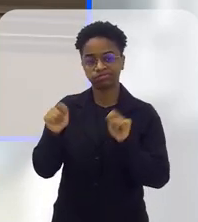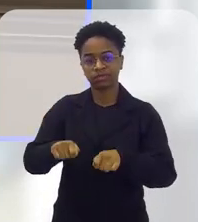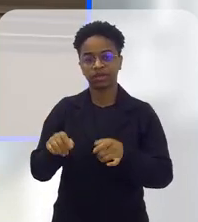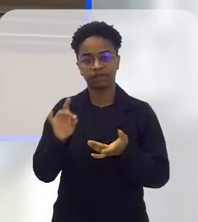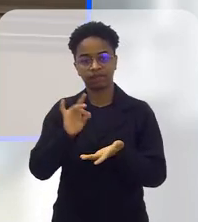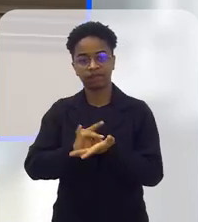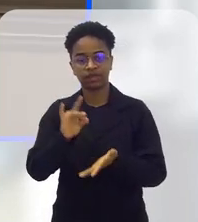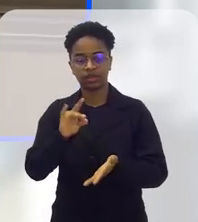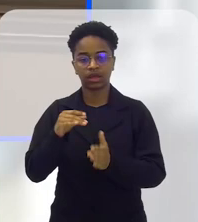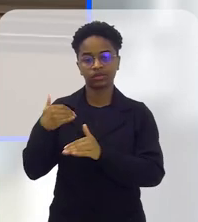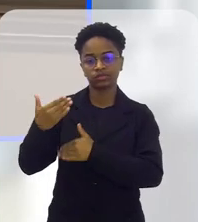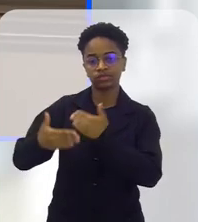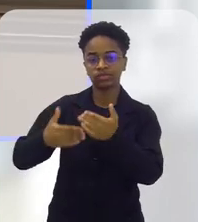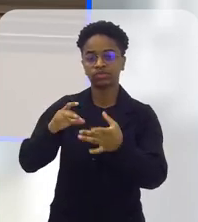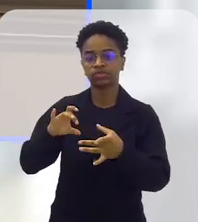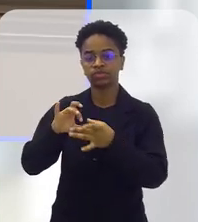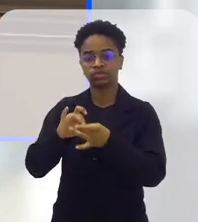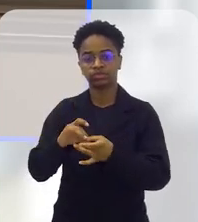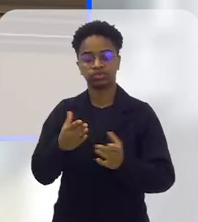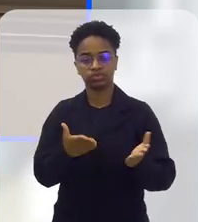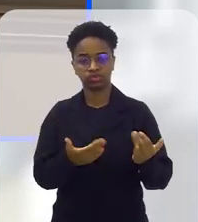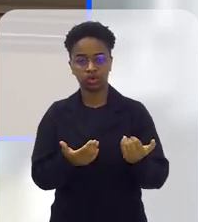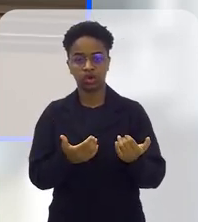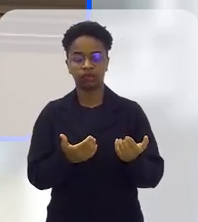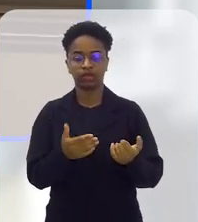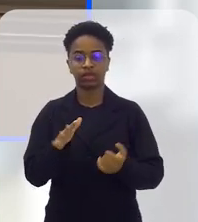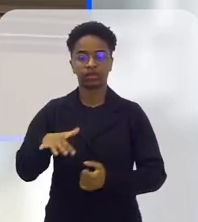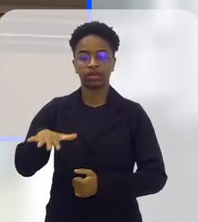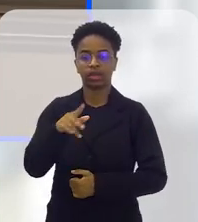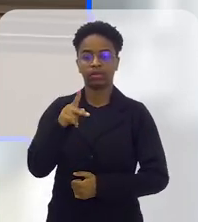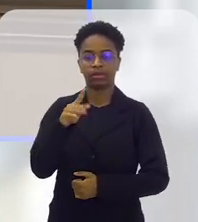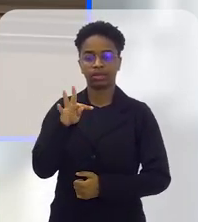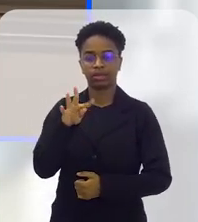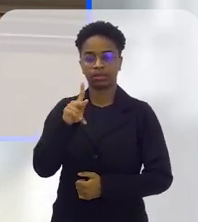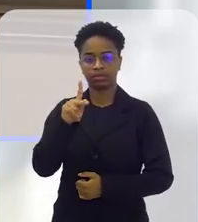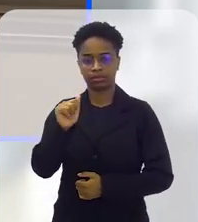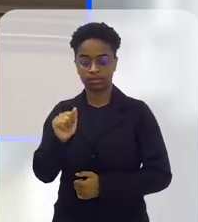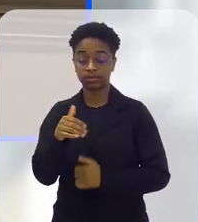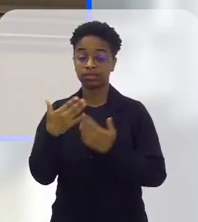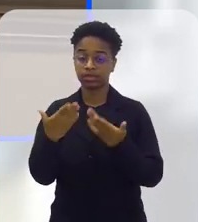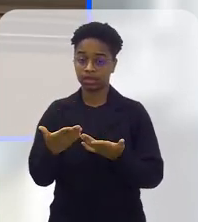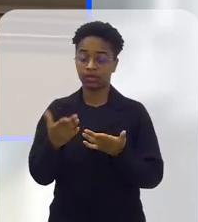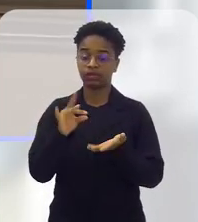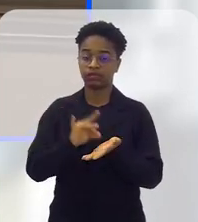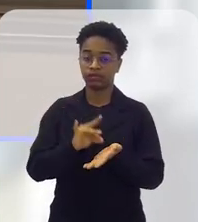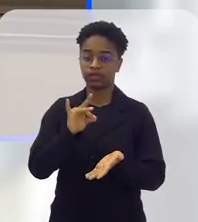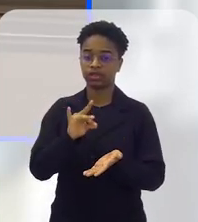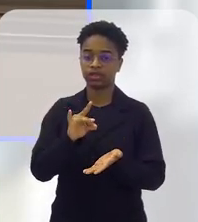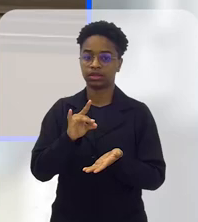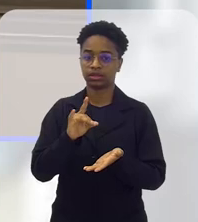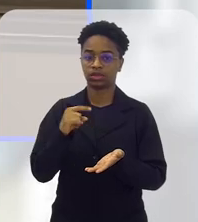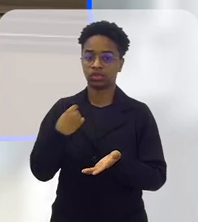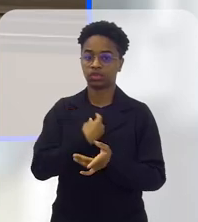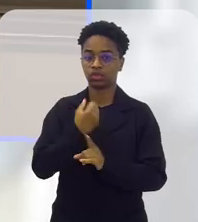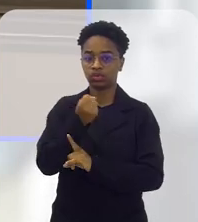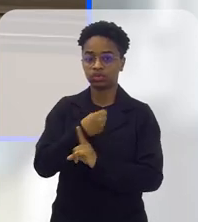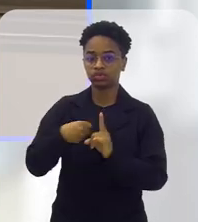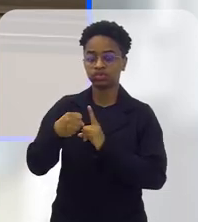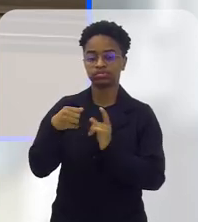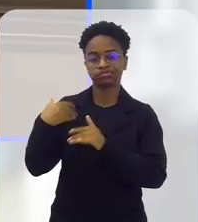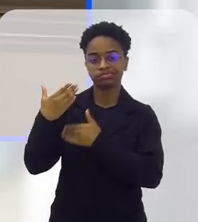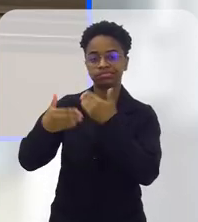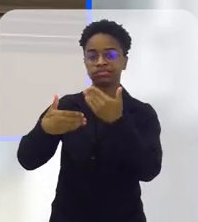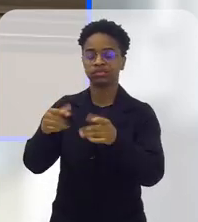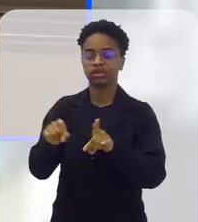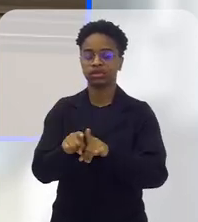também desses jovens que fazem o curso pelo PTPA. É isso que é o que engrandece a nossa sociedade,